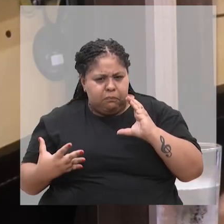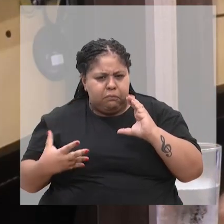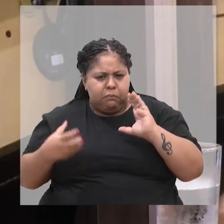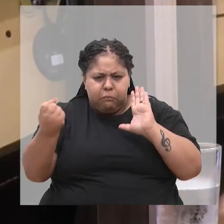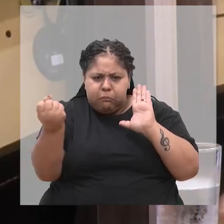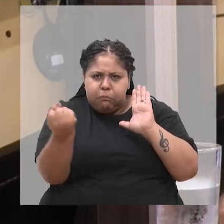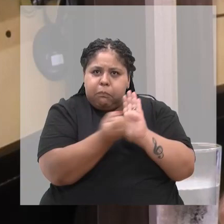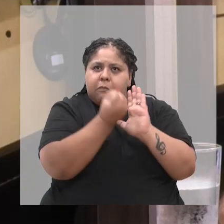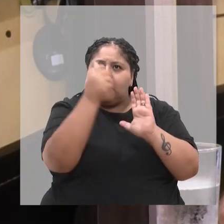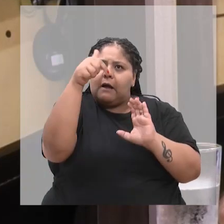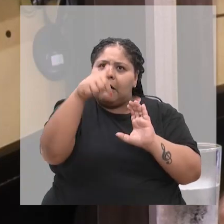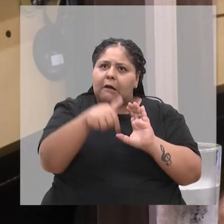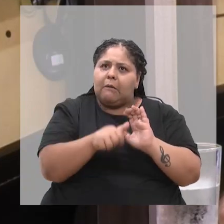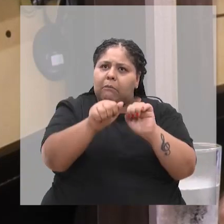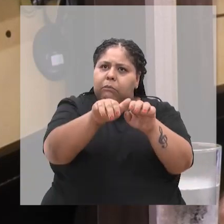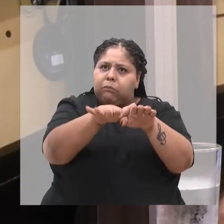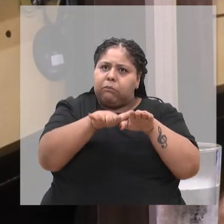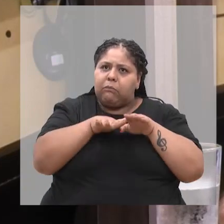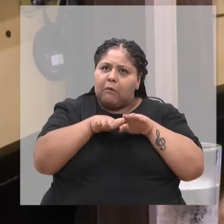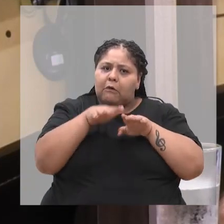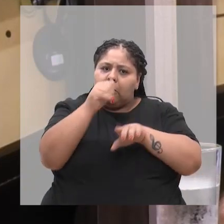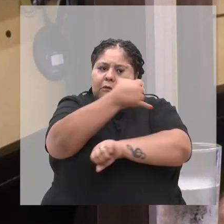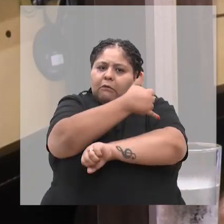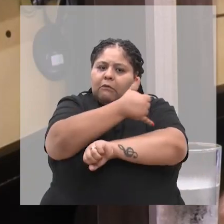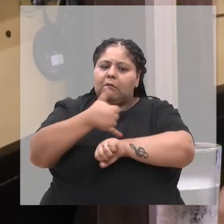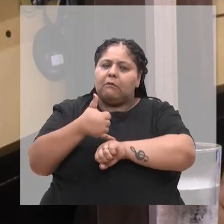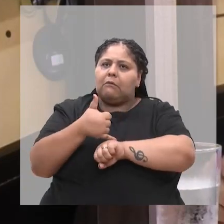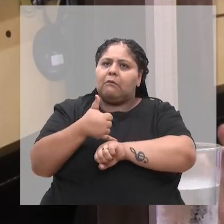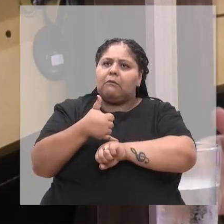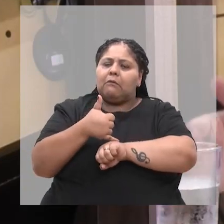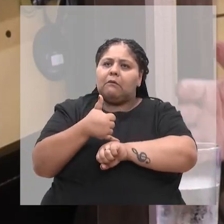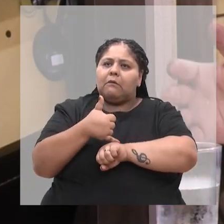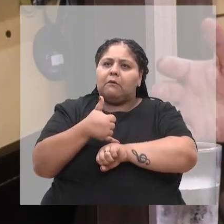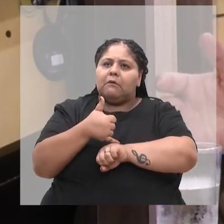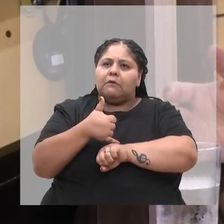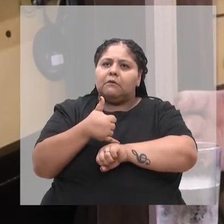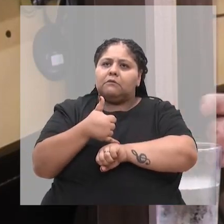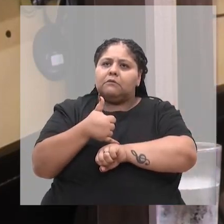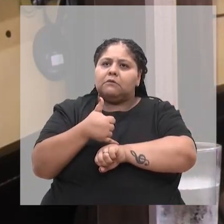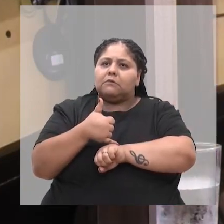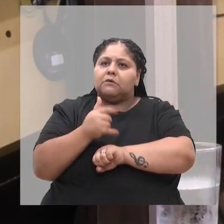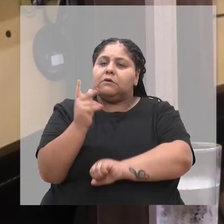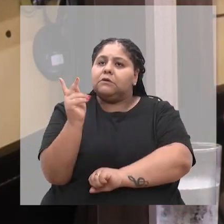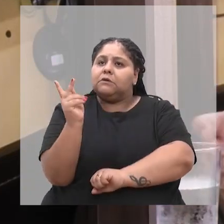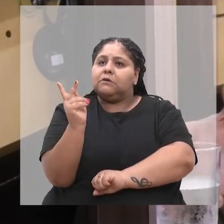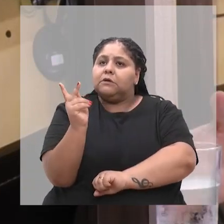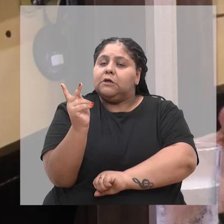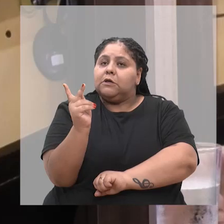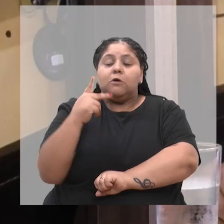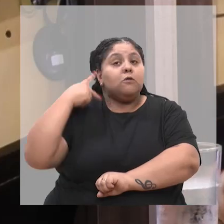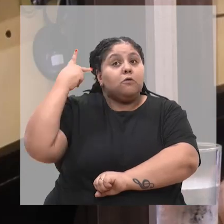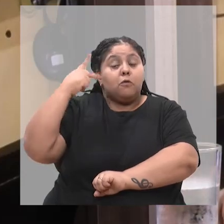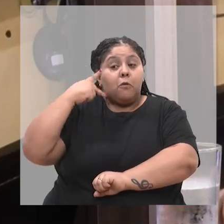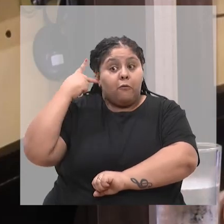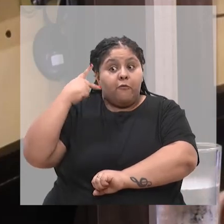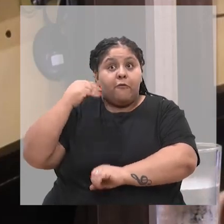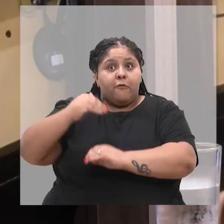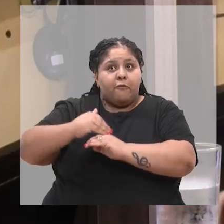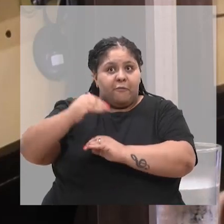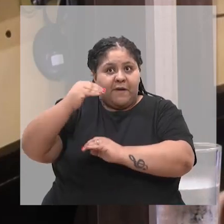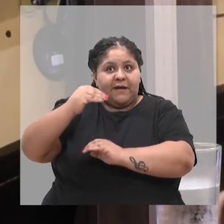marcas aqui no Legislativo, a sua passagem, sobretudo entre os vereadores, digamos assim, com mais